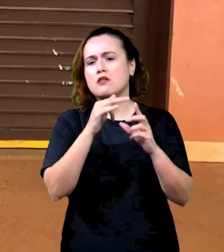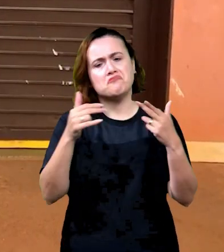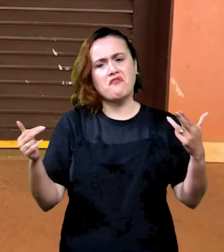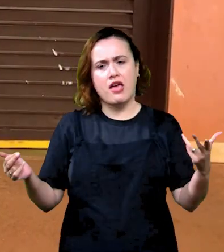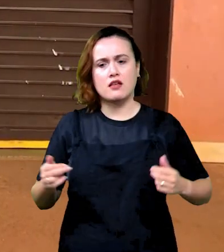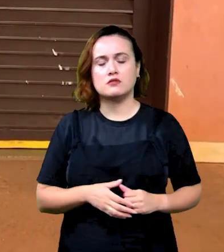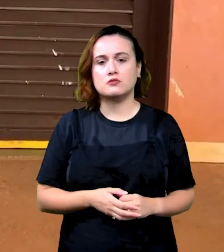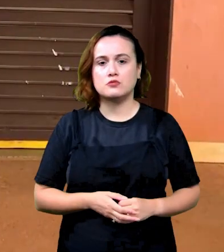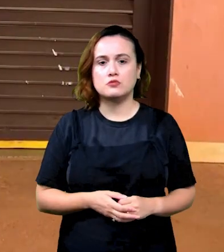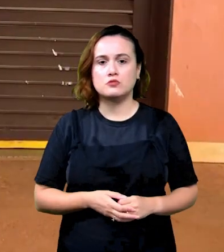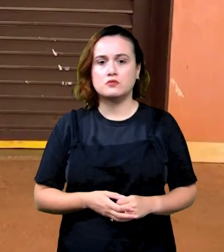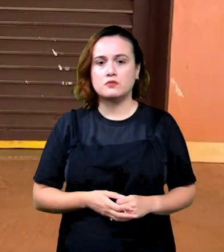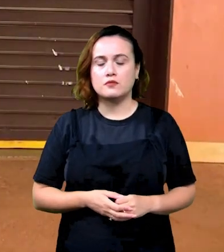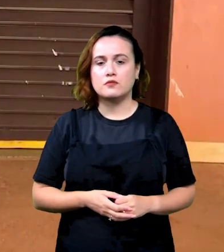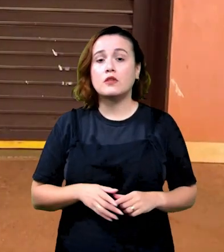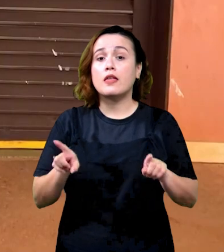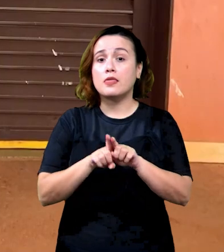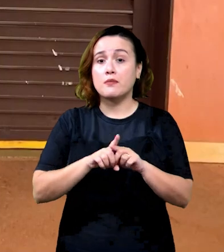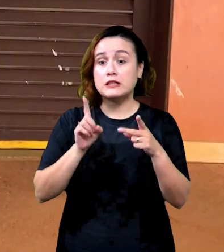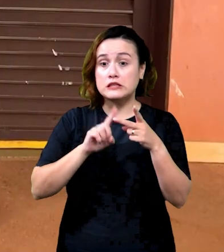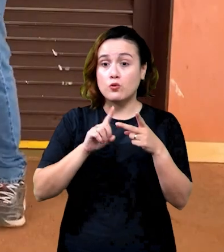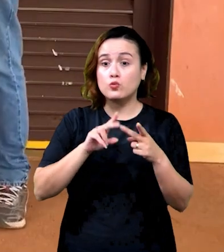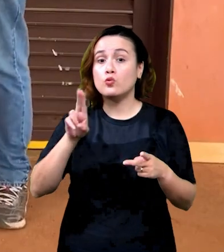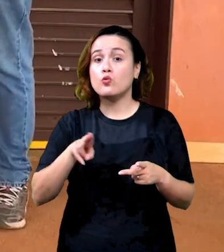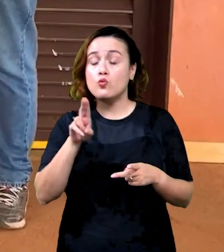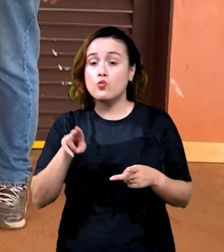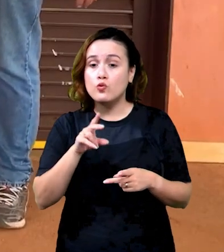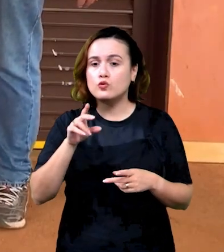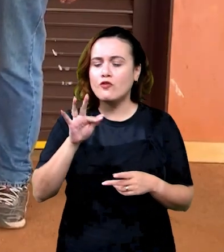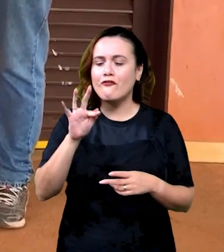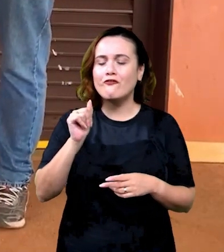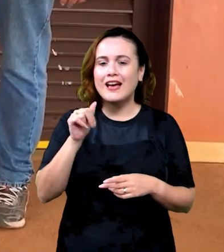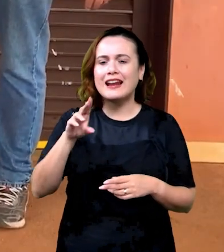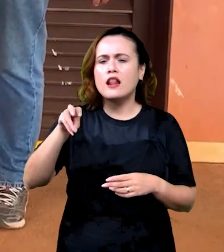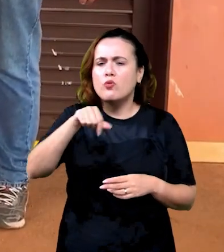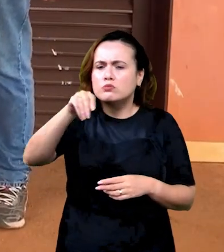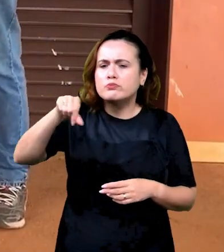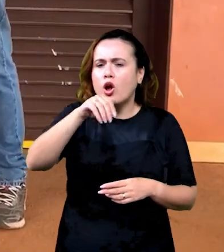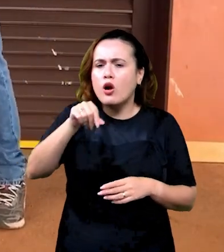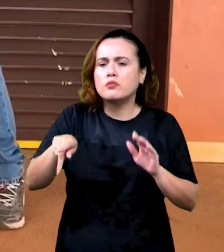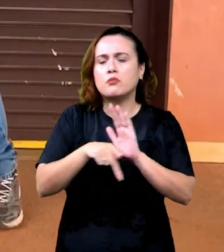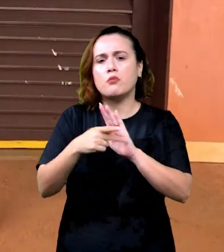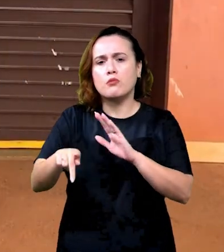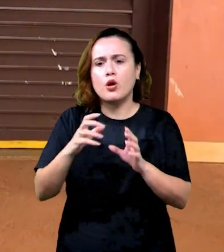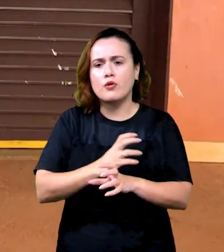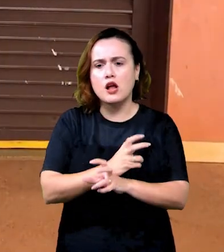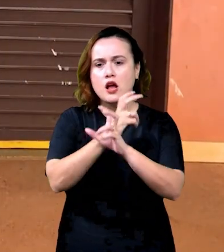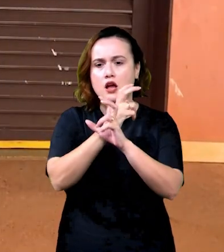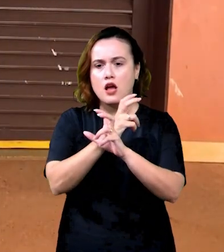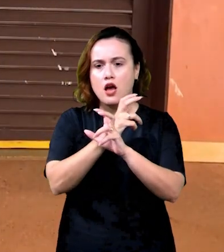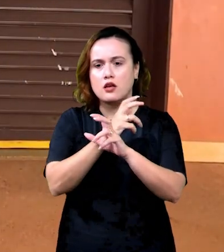farelos também de origem animal, como farelos de ossos, peixes